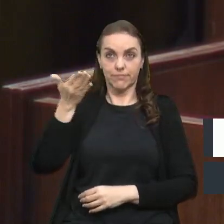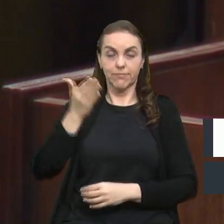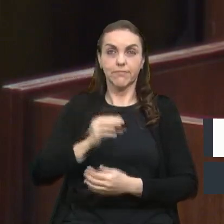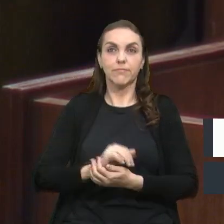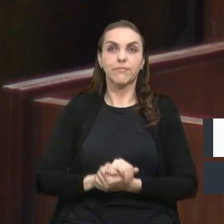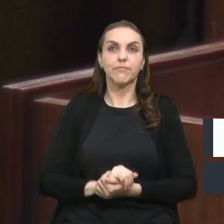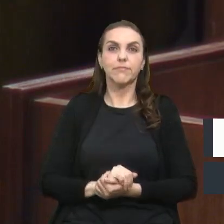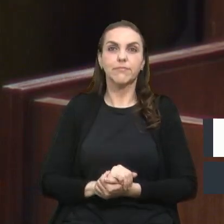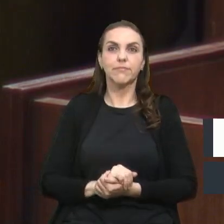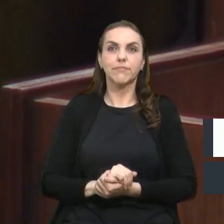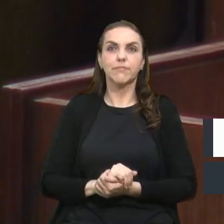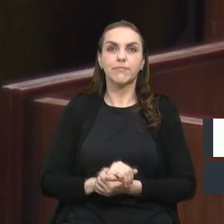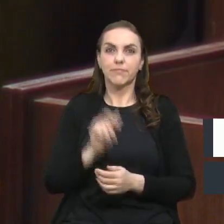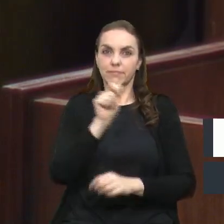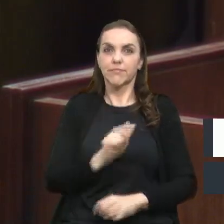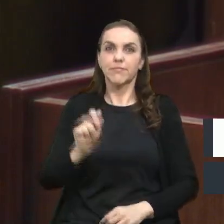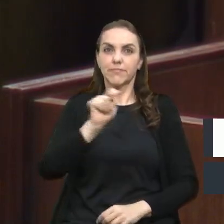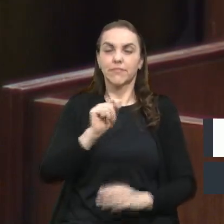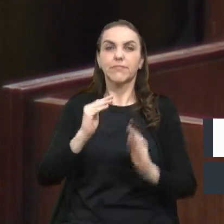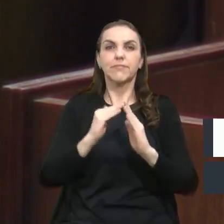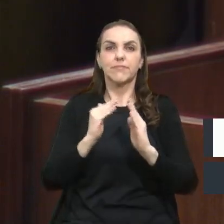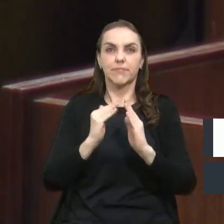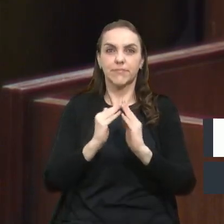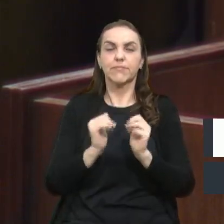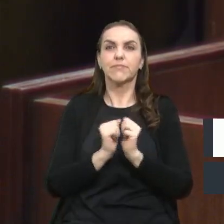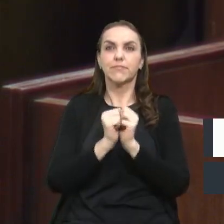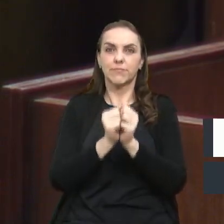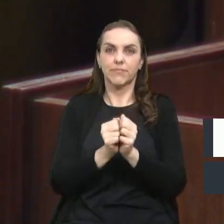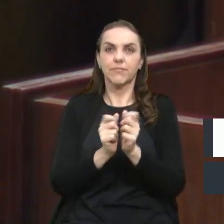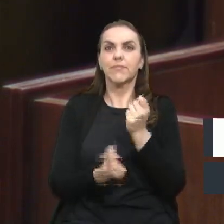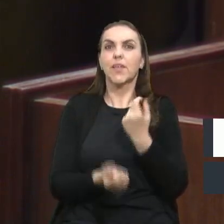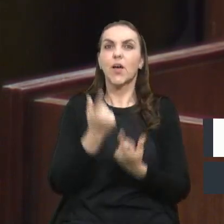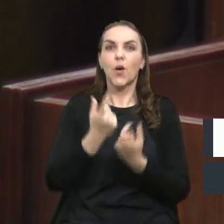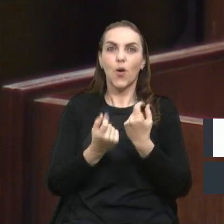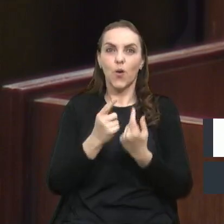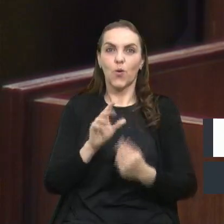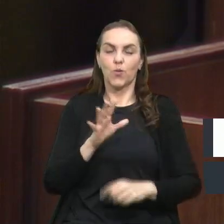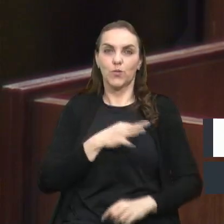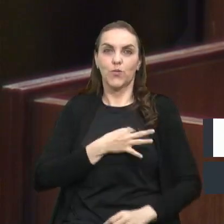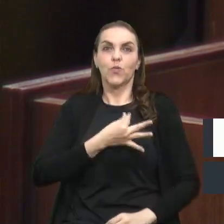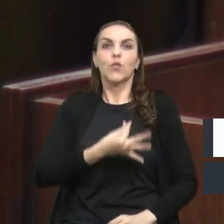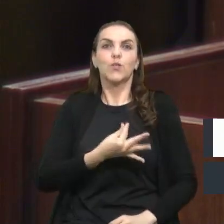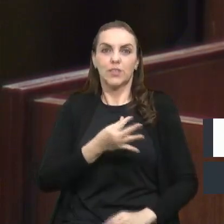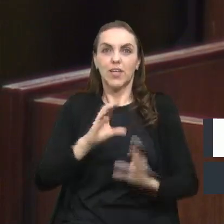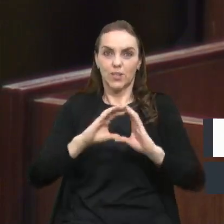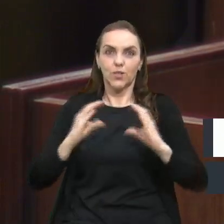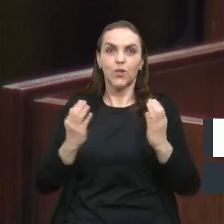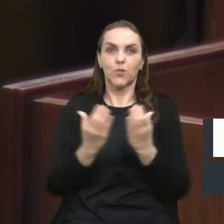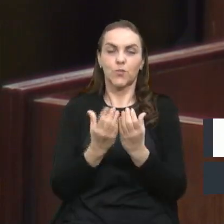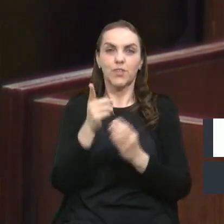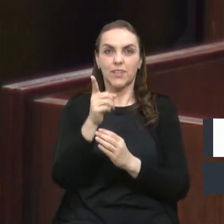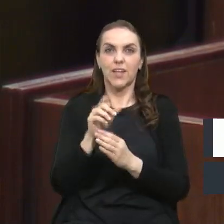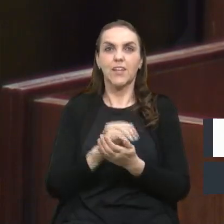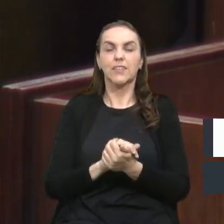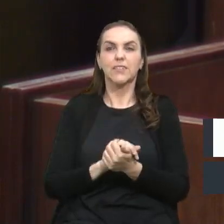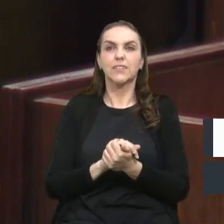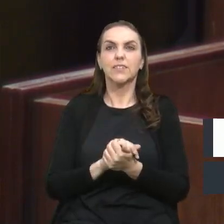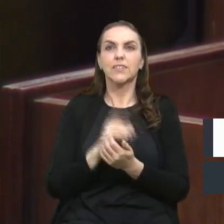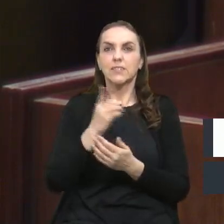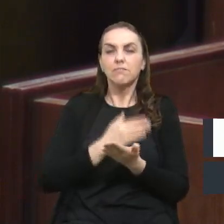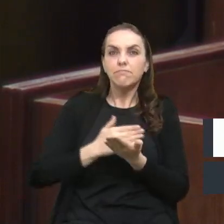A Associação de Moradores, junto com alguns voluntários da comunidade, lançou, em 2012,